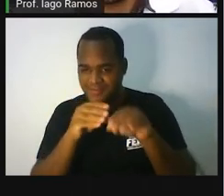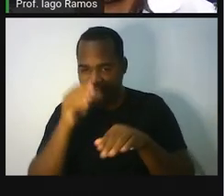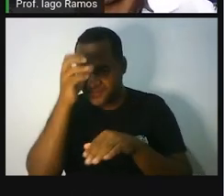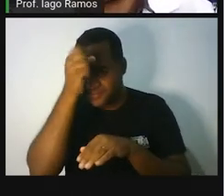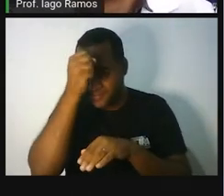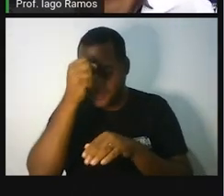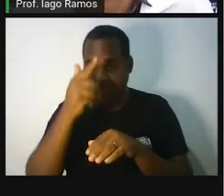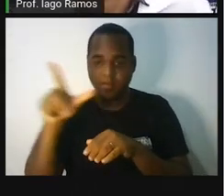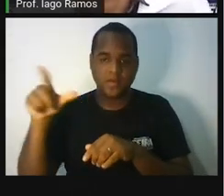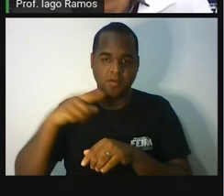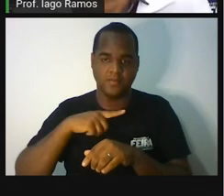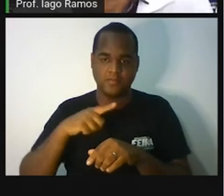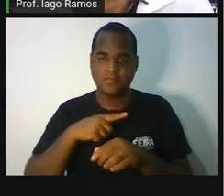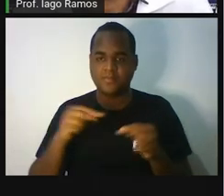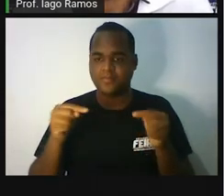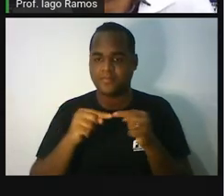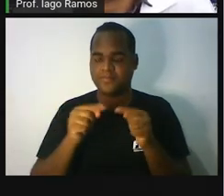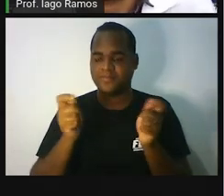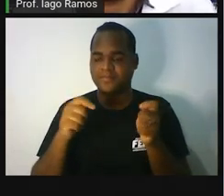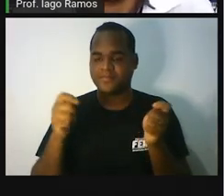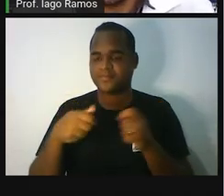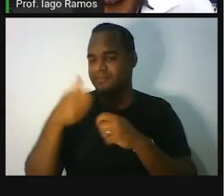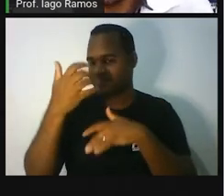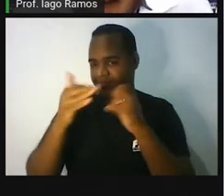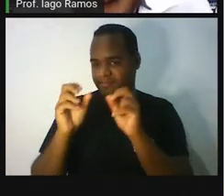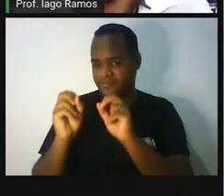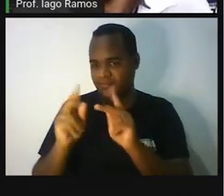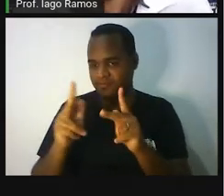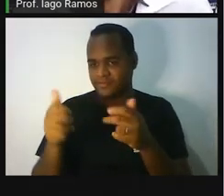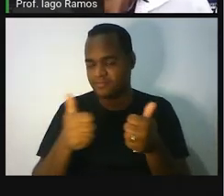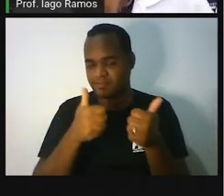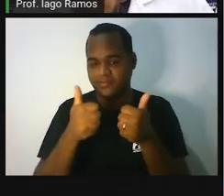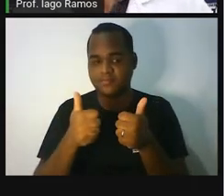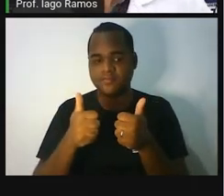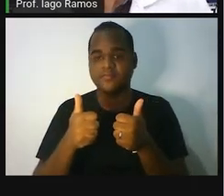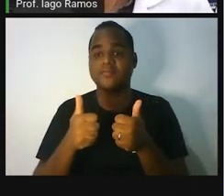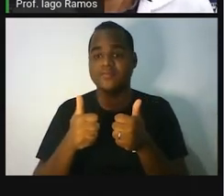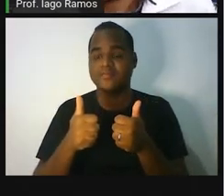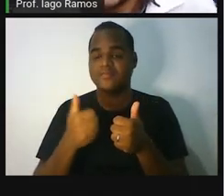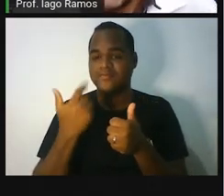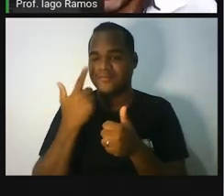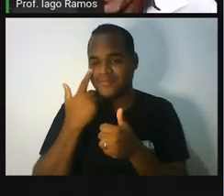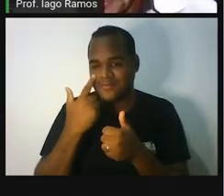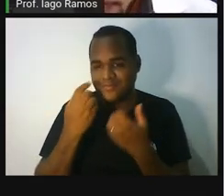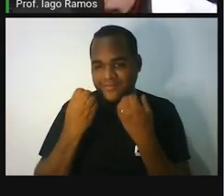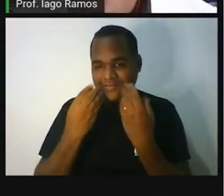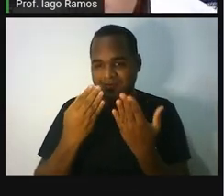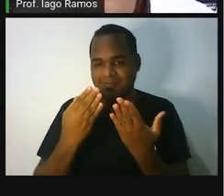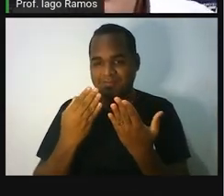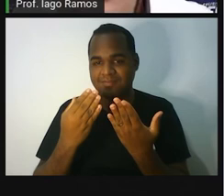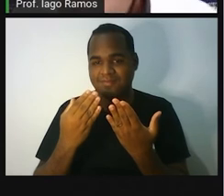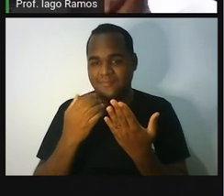a gente traz outro material bem bacana como esse, tá bom? Segue eu no Instagram, ó.